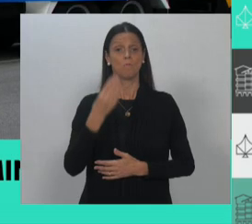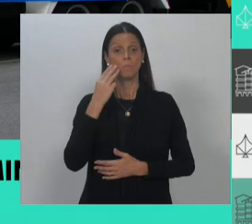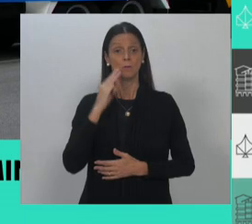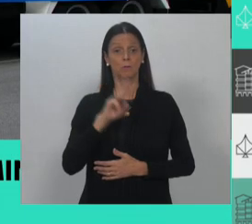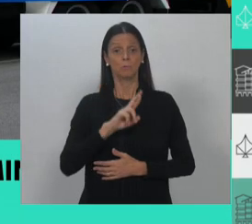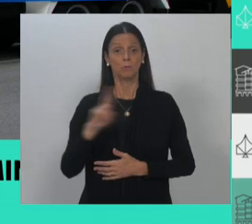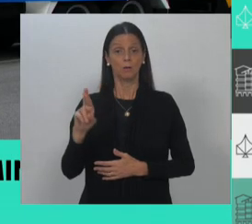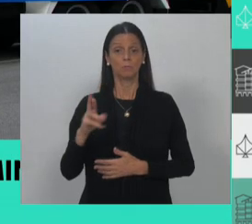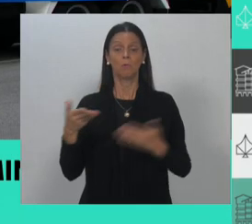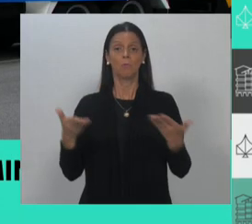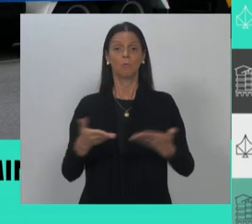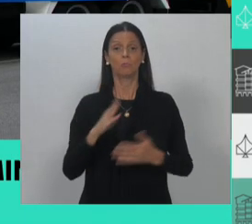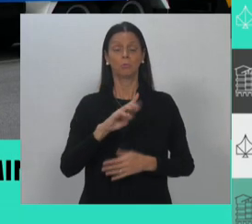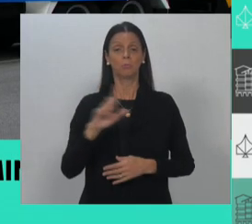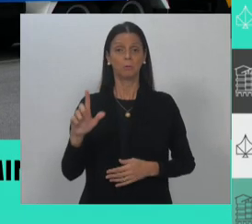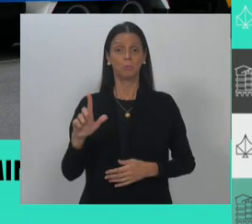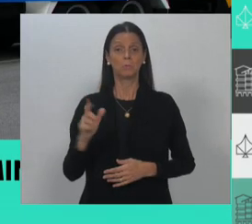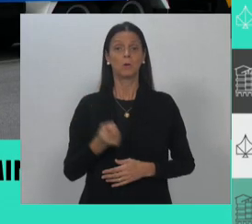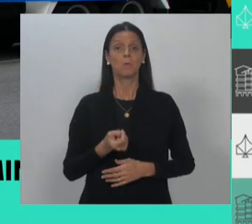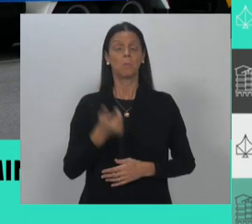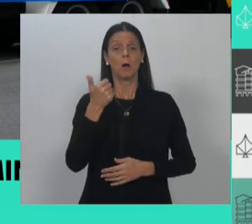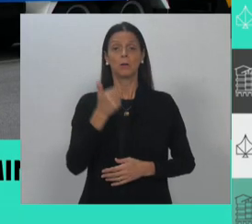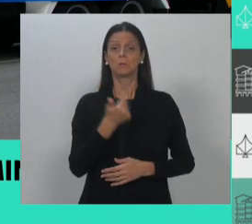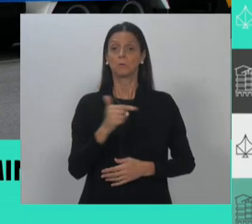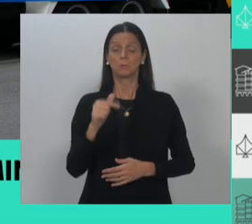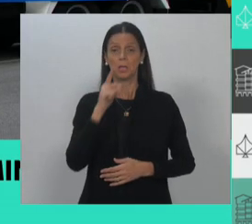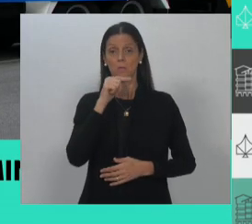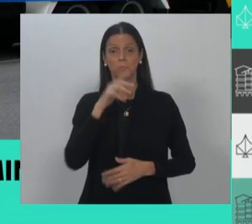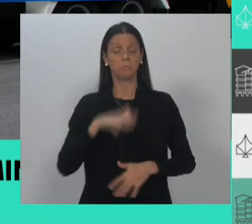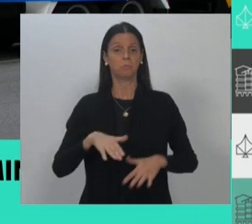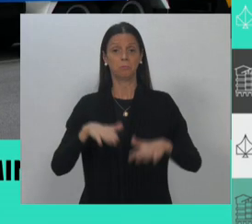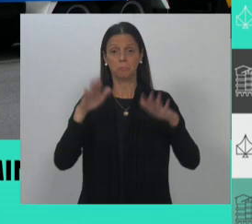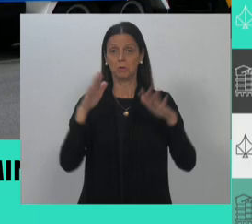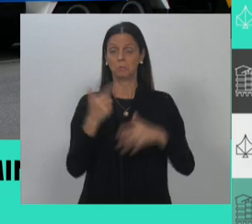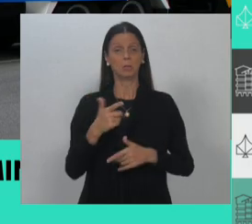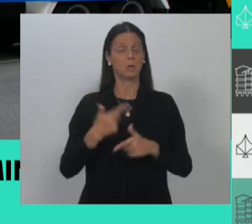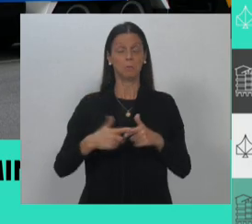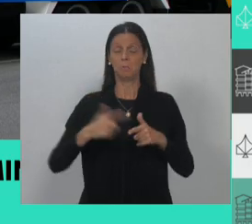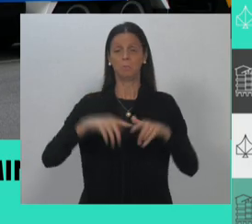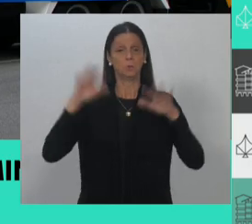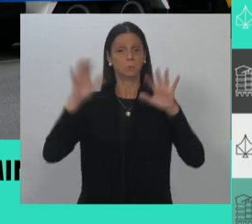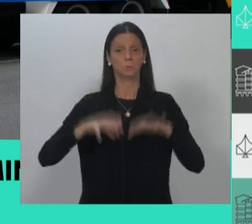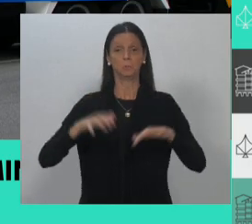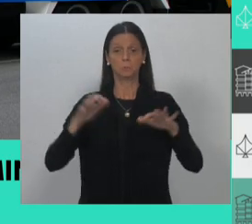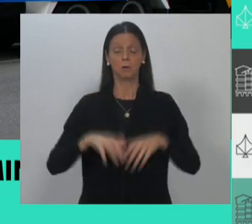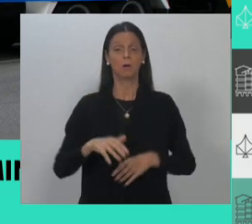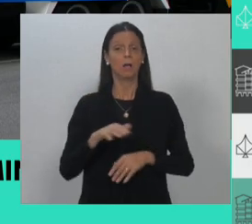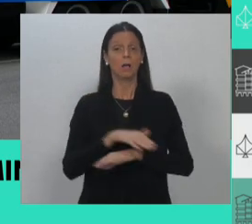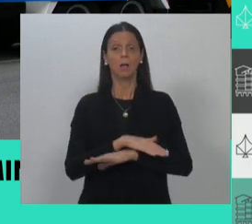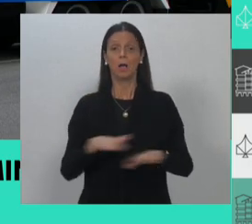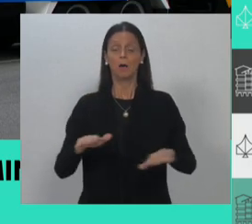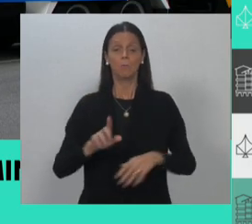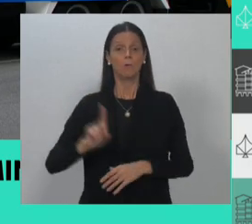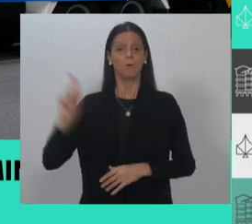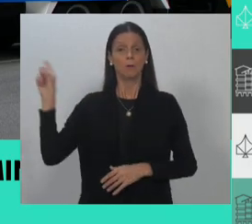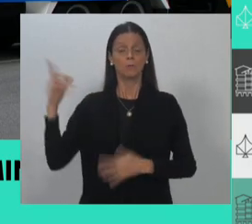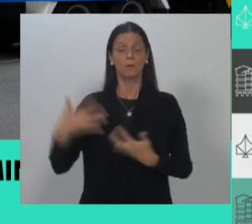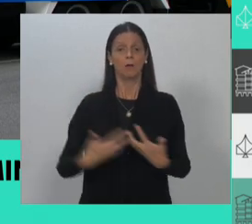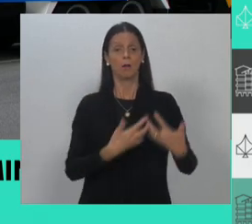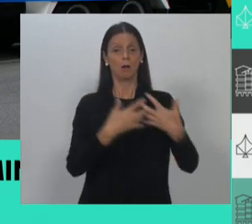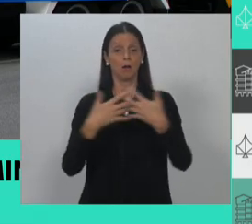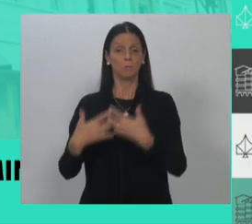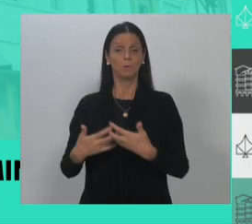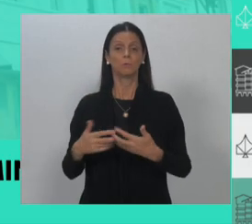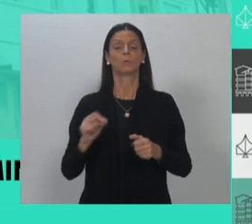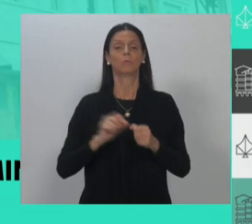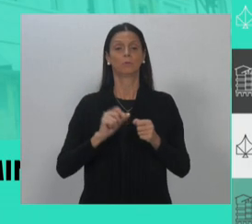E hoje, Blumenau, que quase não pega enchente, quase não tem problema de enxurrada, não tem mais o caminhão Volma. Eu estou fazendo